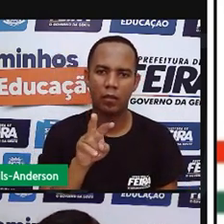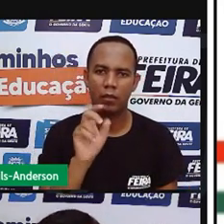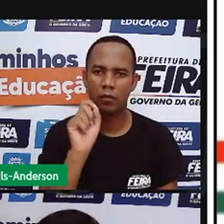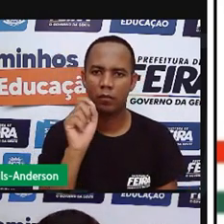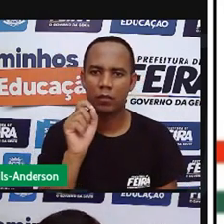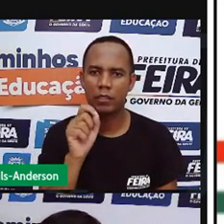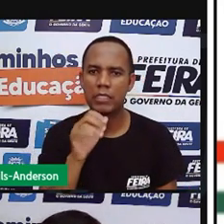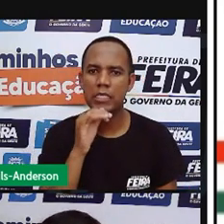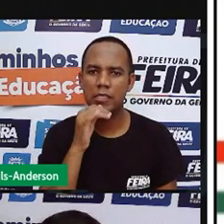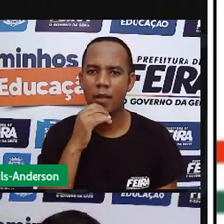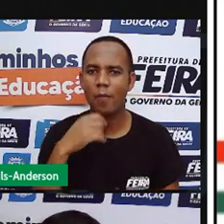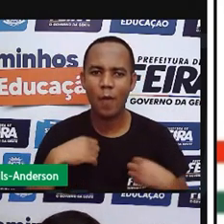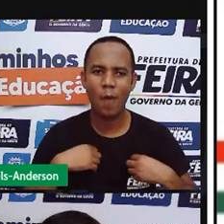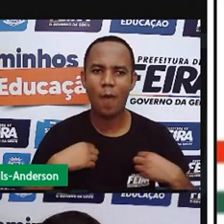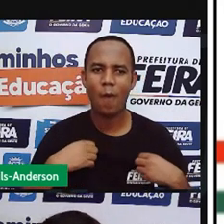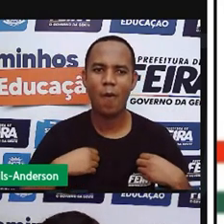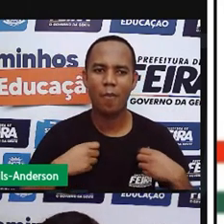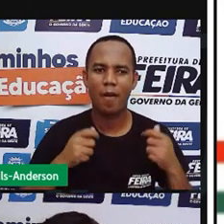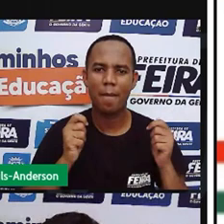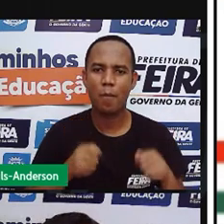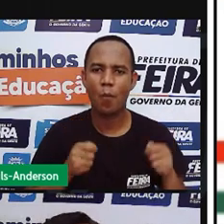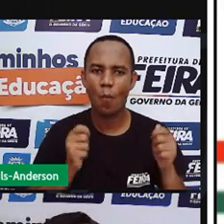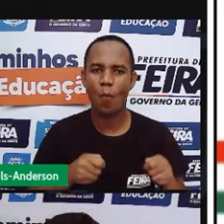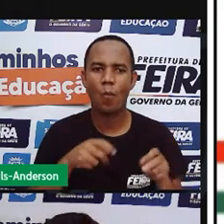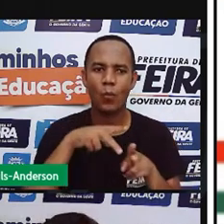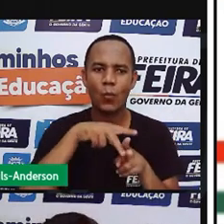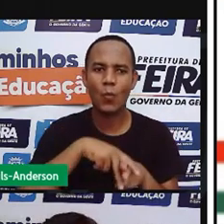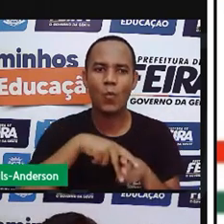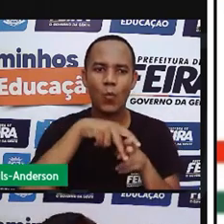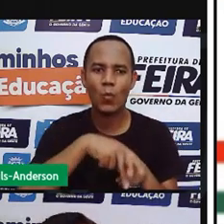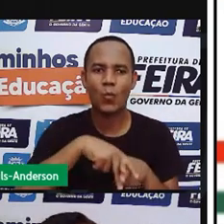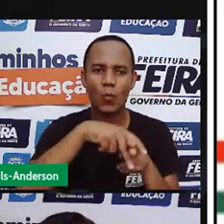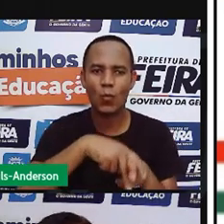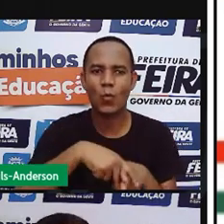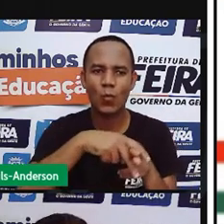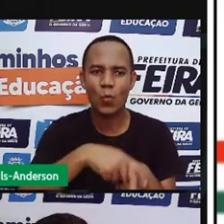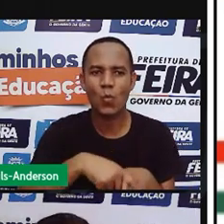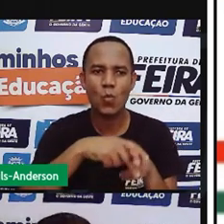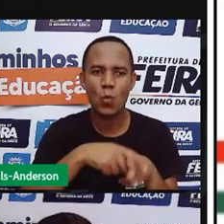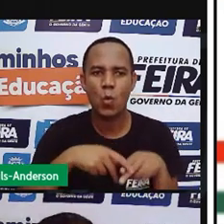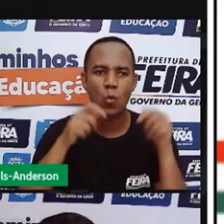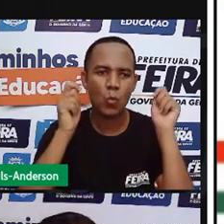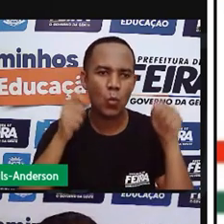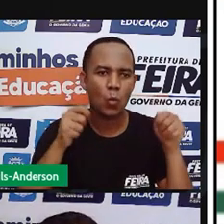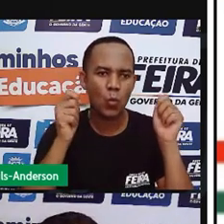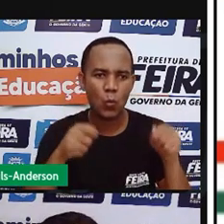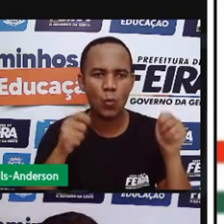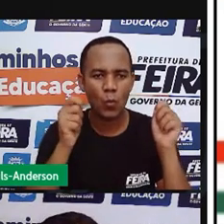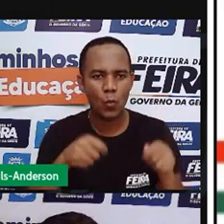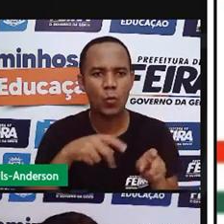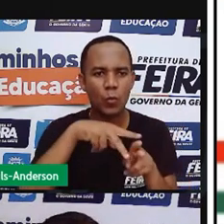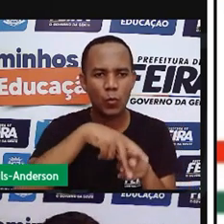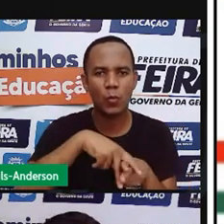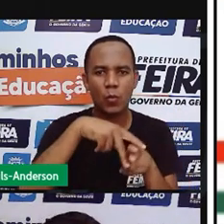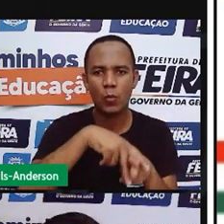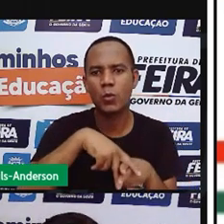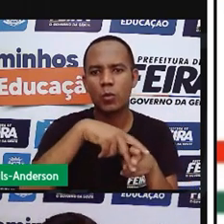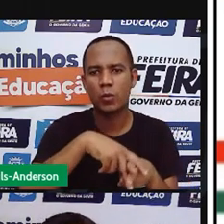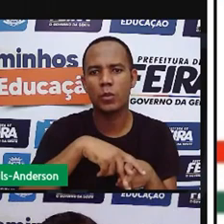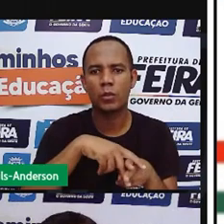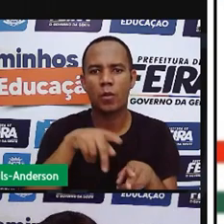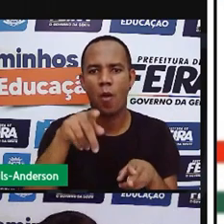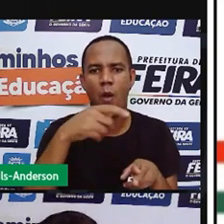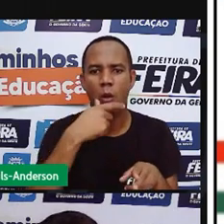Ah, e a roupa do vaqueiro que a Pró falou? O vaqueiro sertanejo é símbolo da nossa cidade. Olha só.